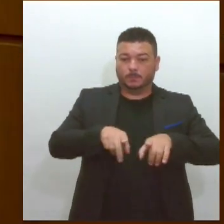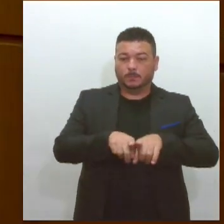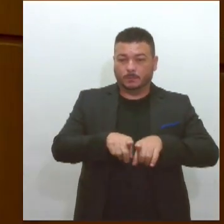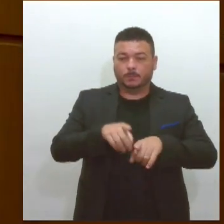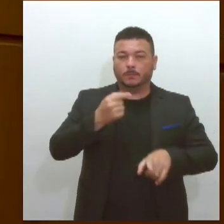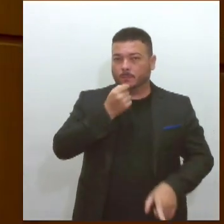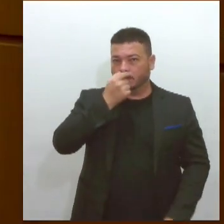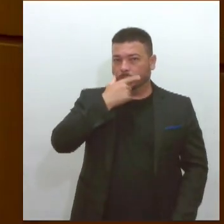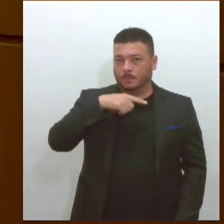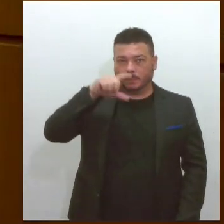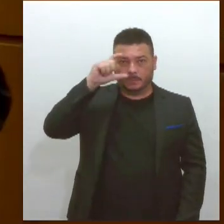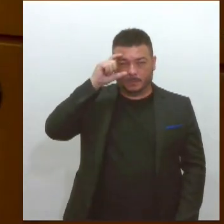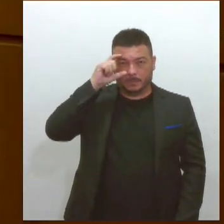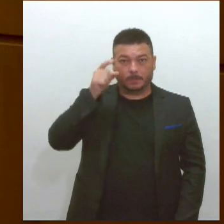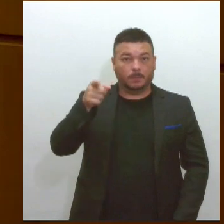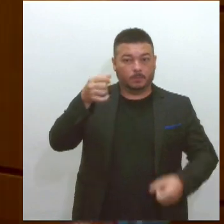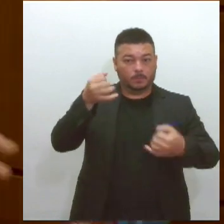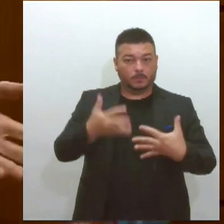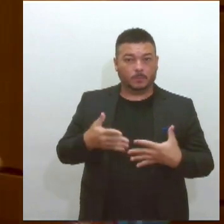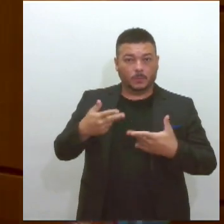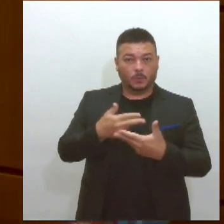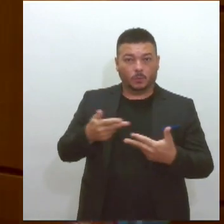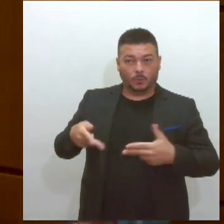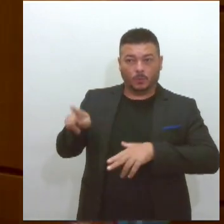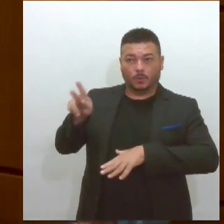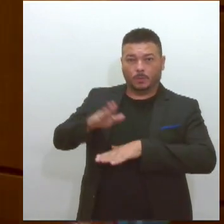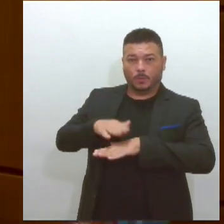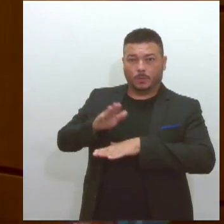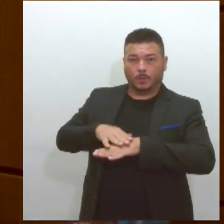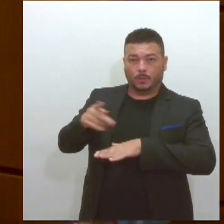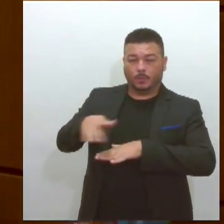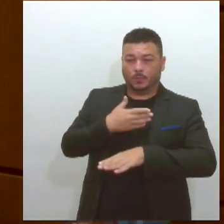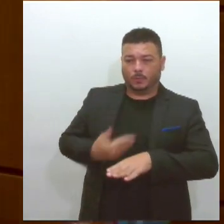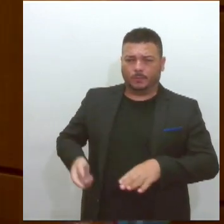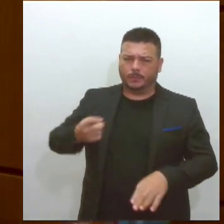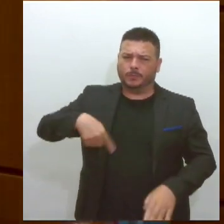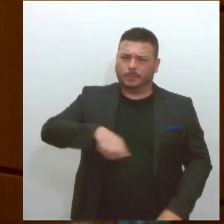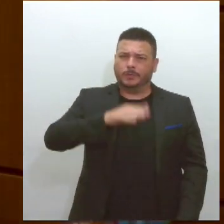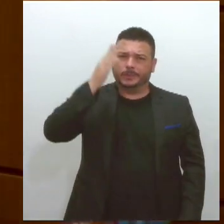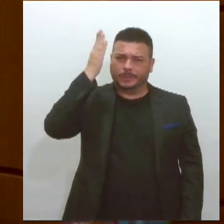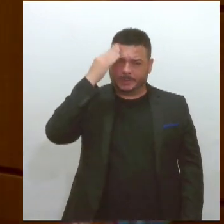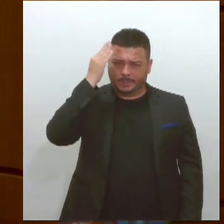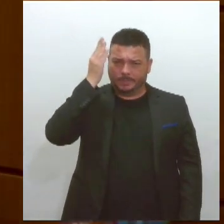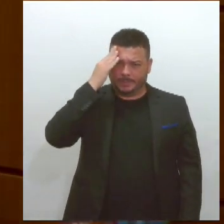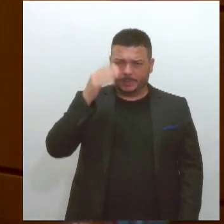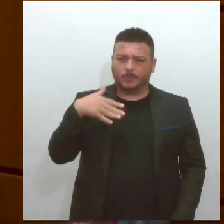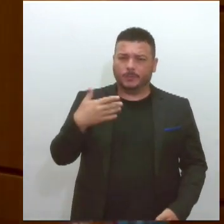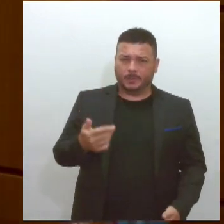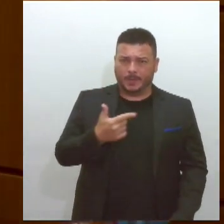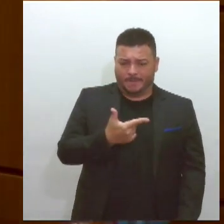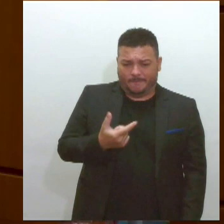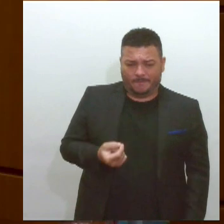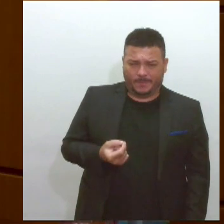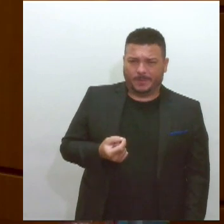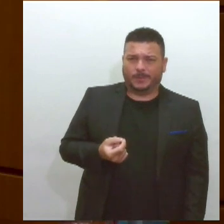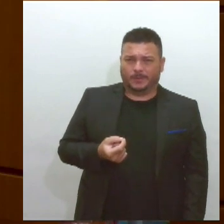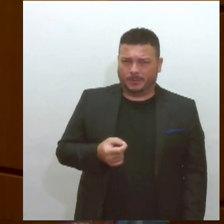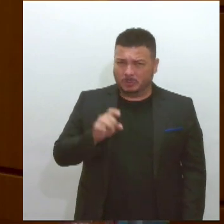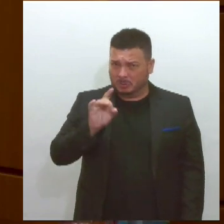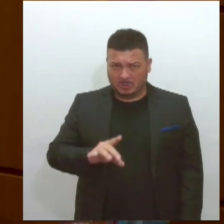as ações adotadas pelo governo foram tardias. Todos nós sabíamos que com 20 leitos apenas de UTI